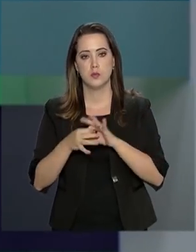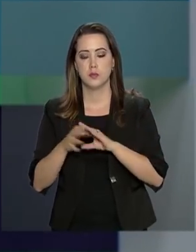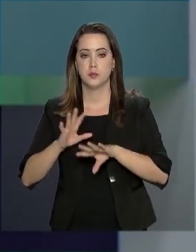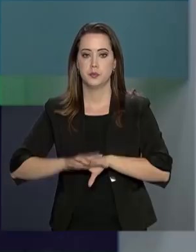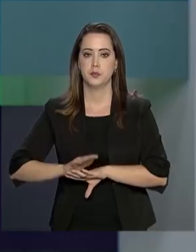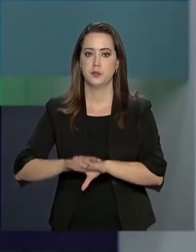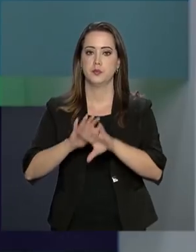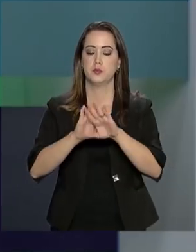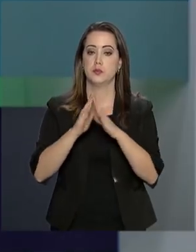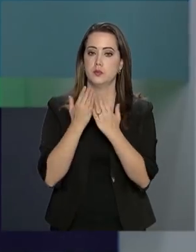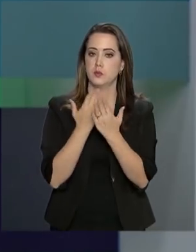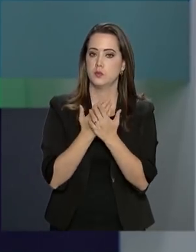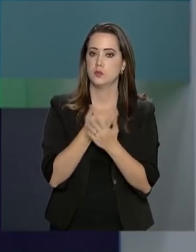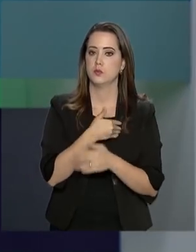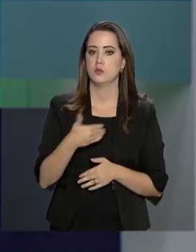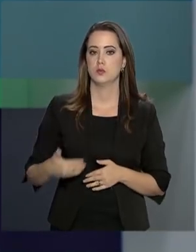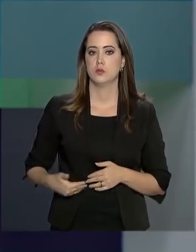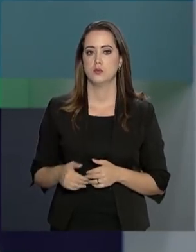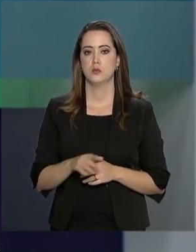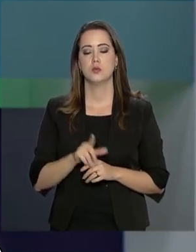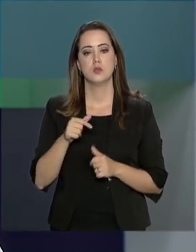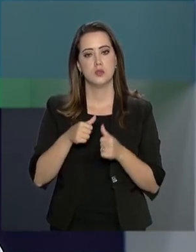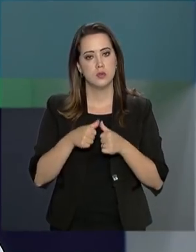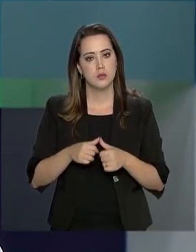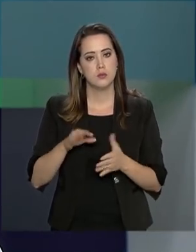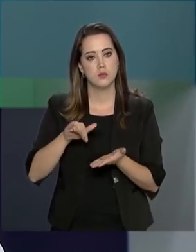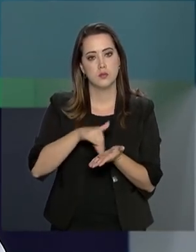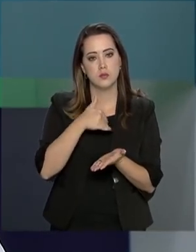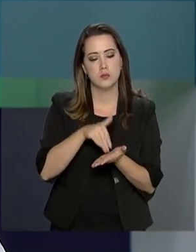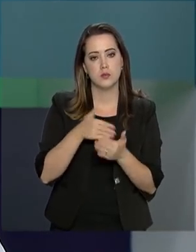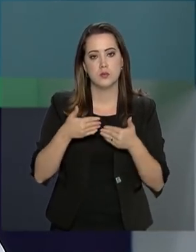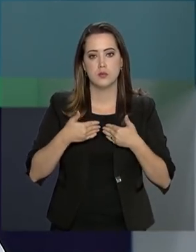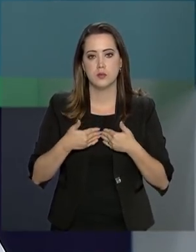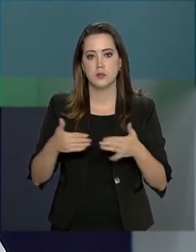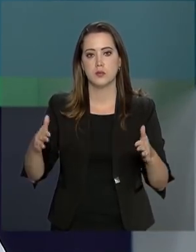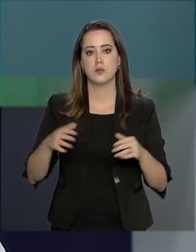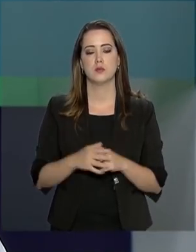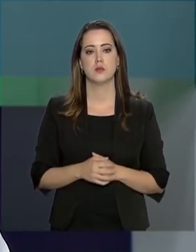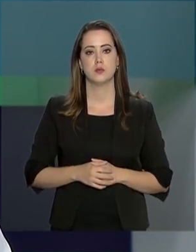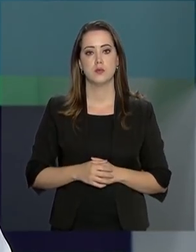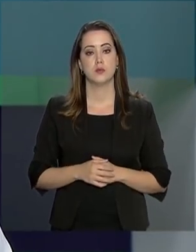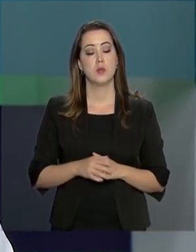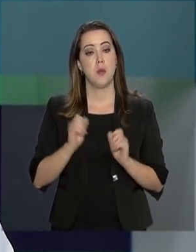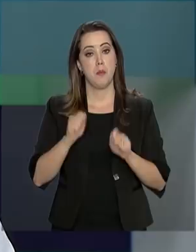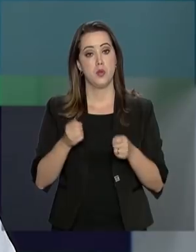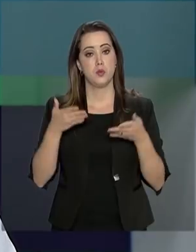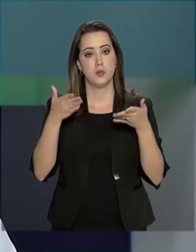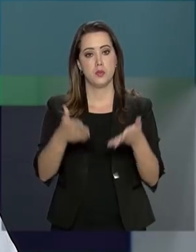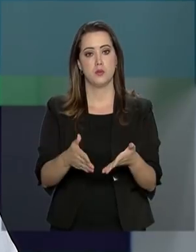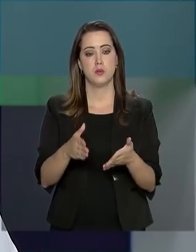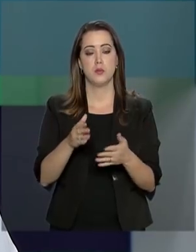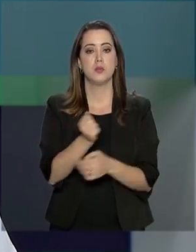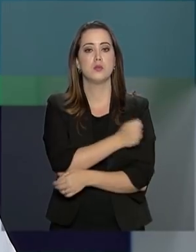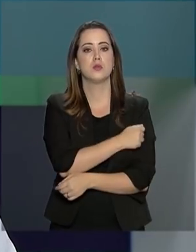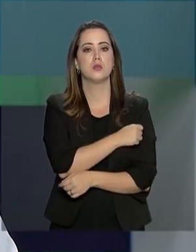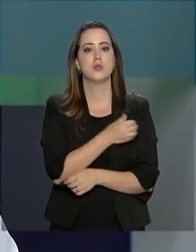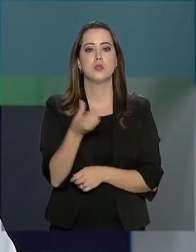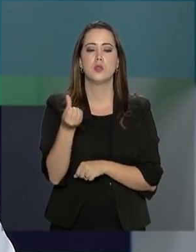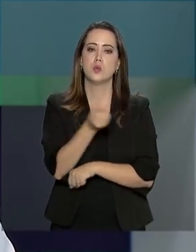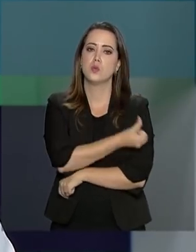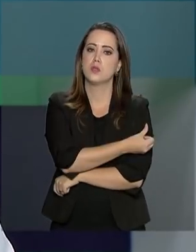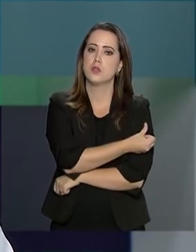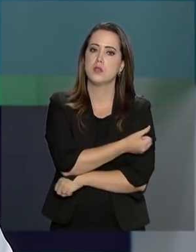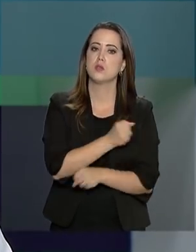Brasileira de Matemática das Escolas Públicas, que está com inscrições abertas. Podem participar os estudantes do